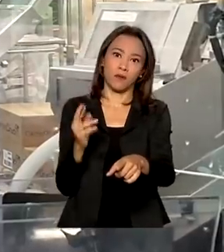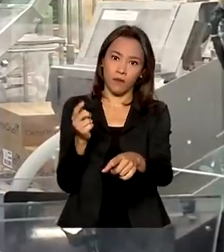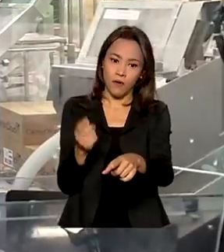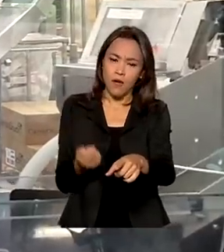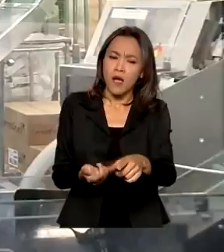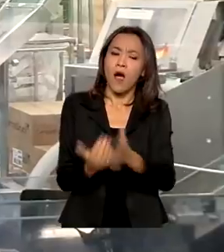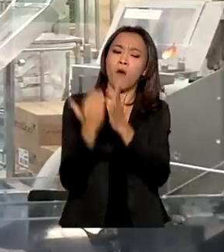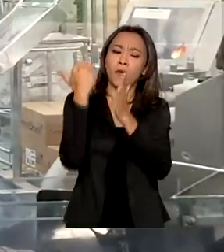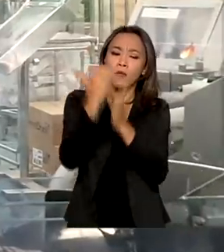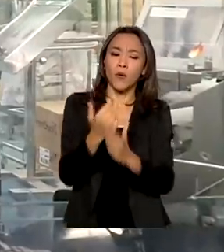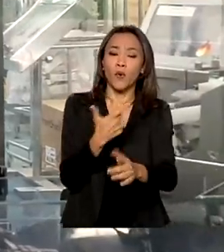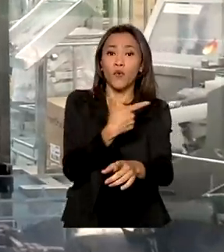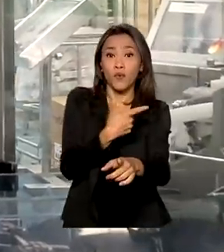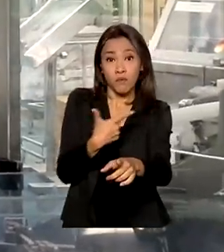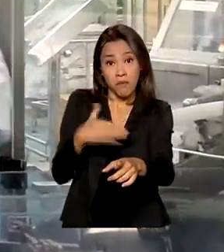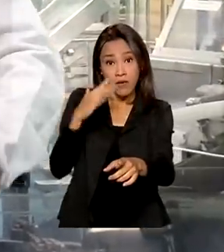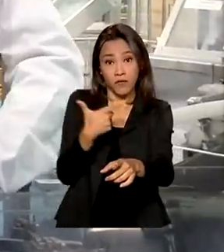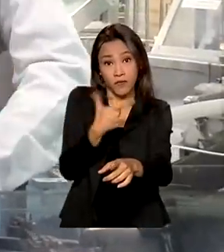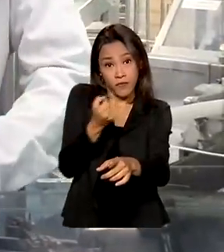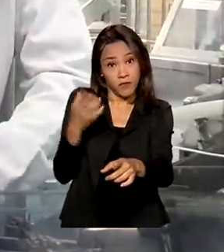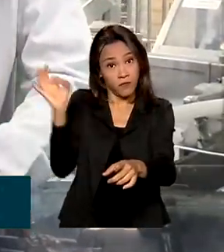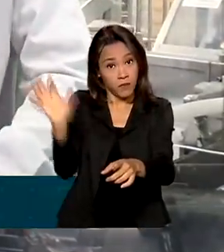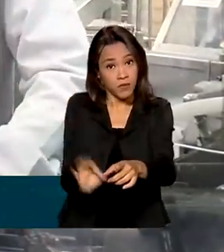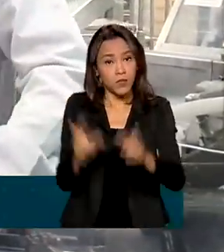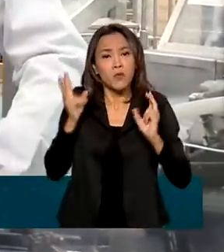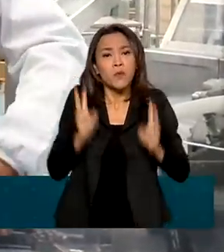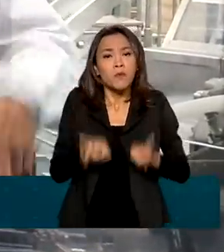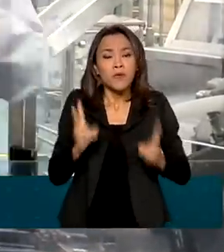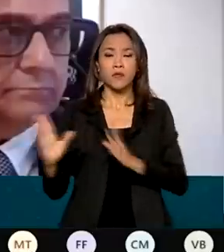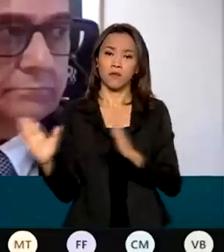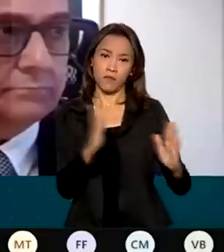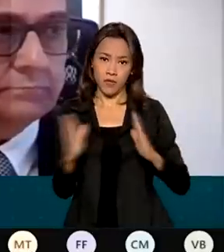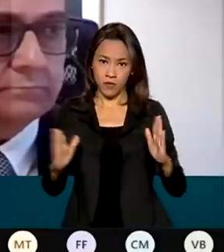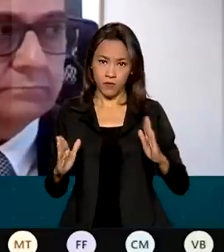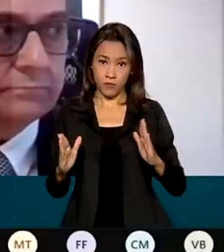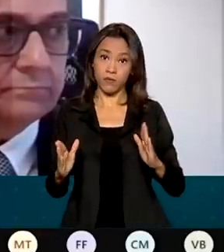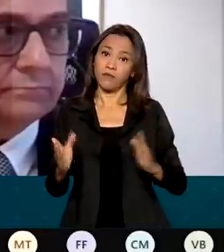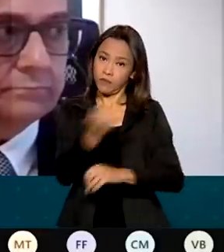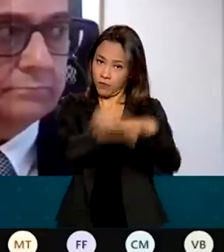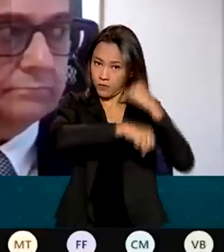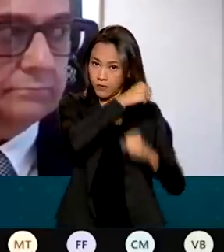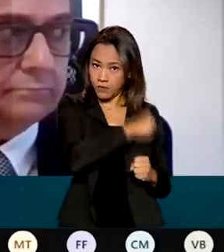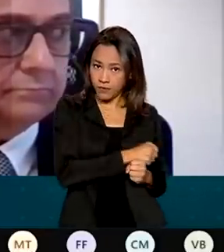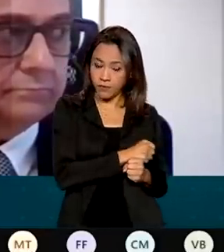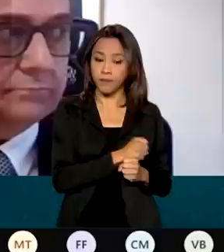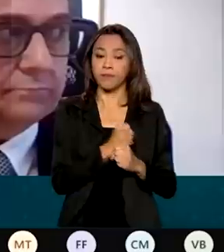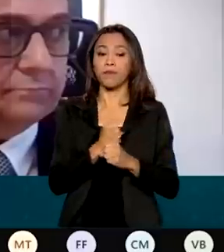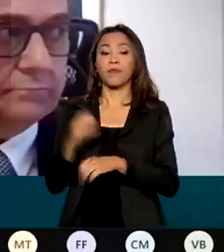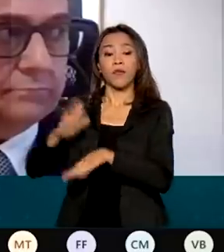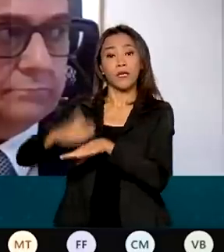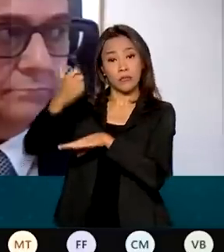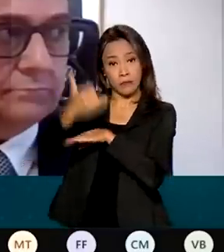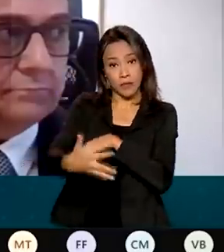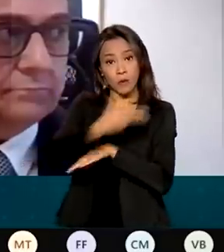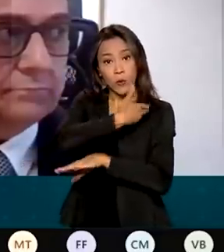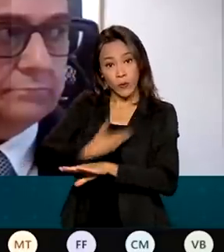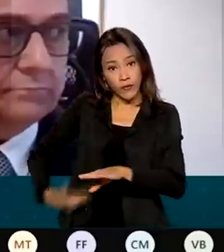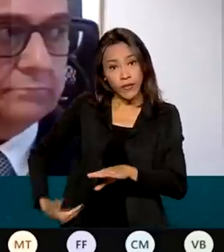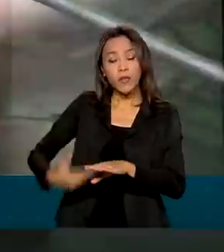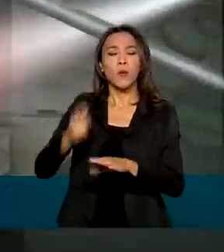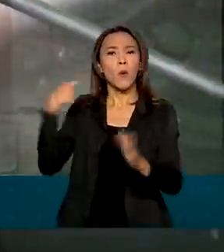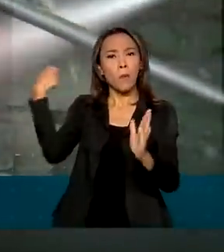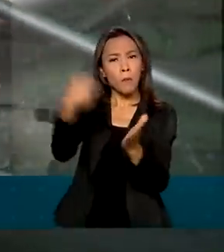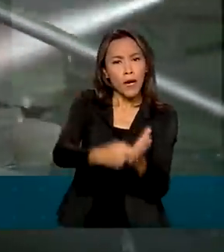20% em relação ao mesmo período de 2020. Segundo o governo, a alta no pagamento de